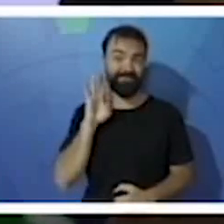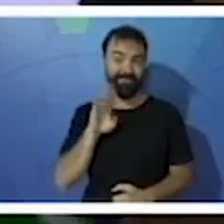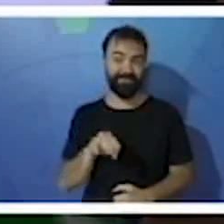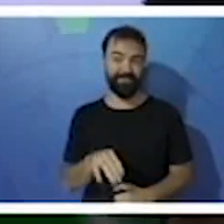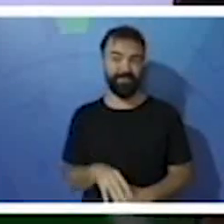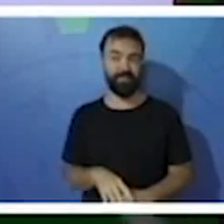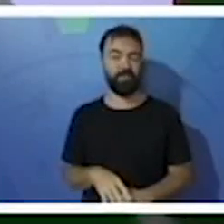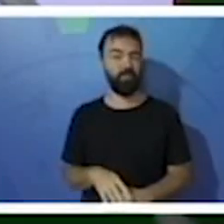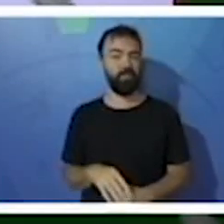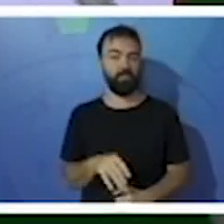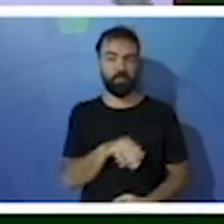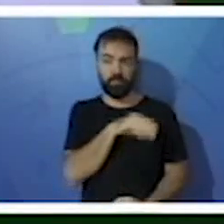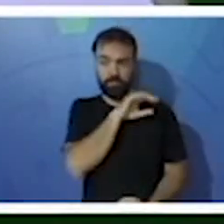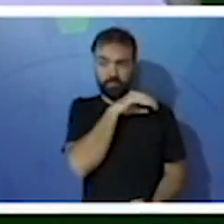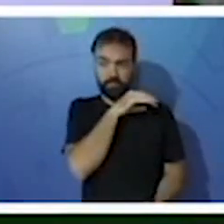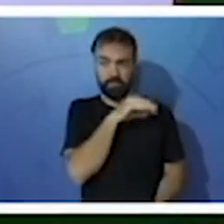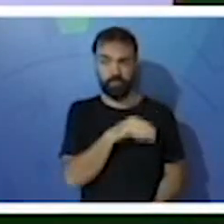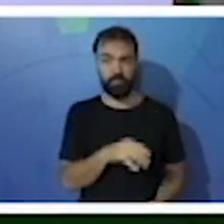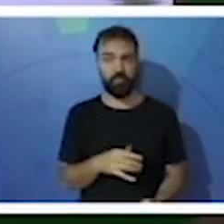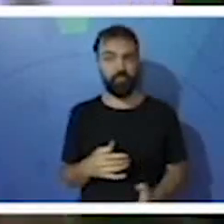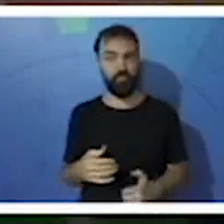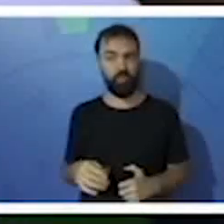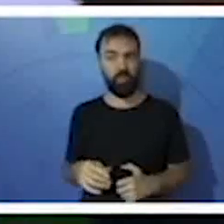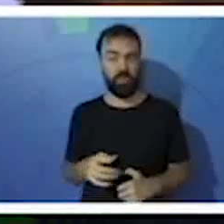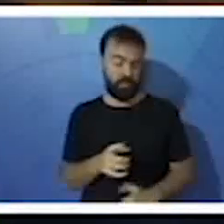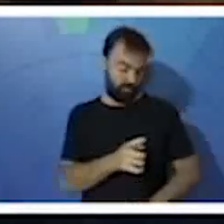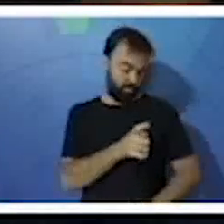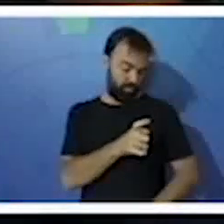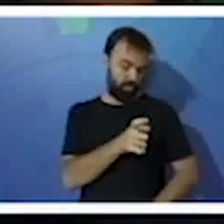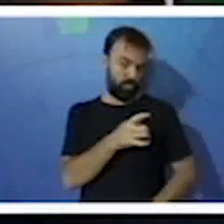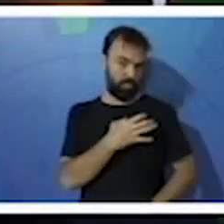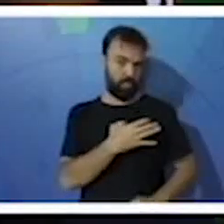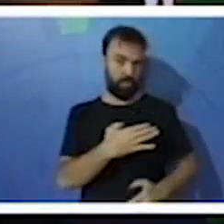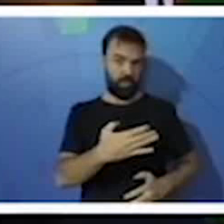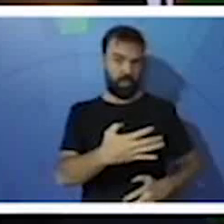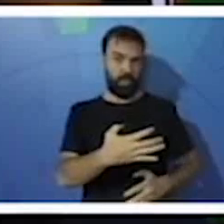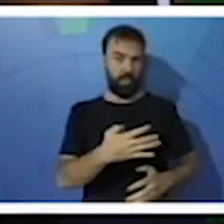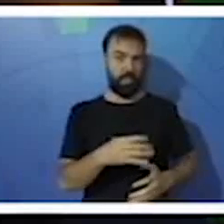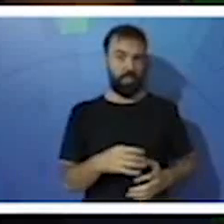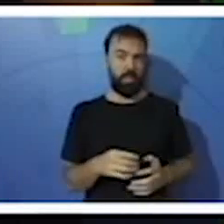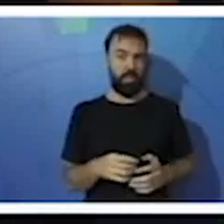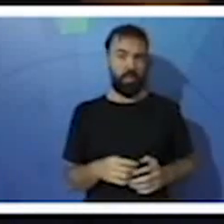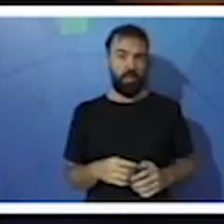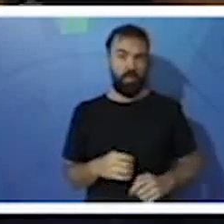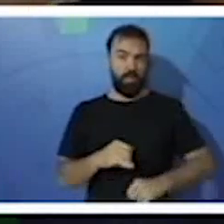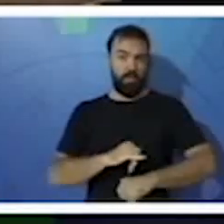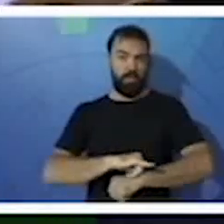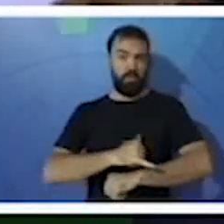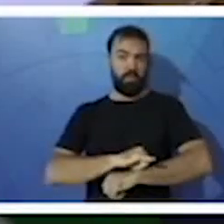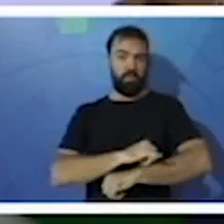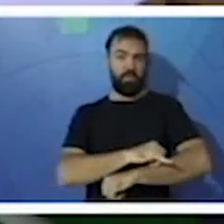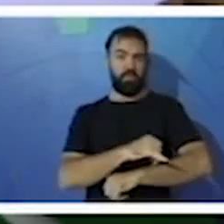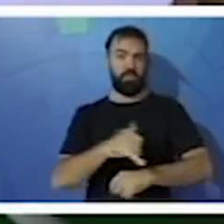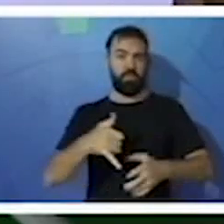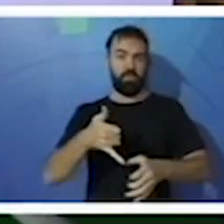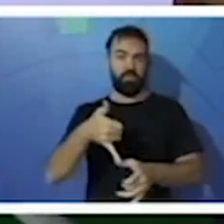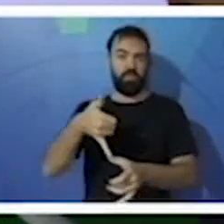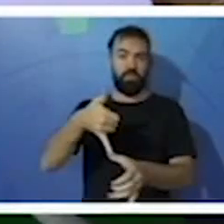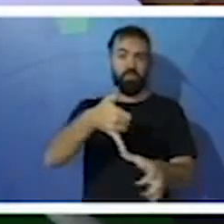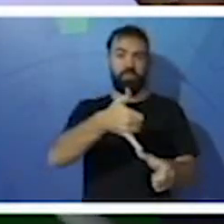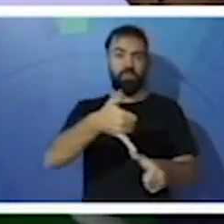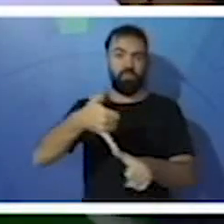Esse animal possui uma grossa camada de gordura debaixo da pele, que também